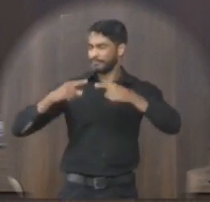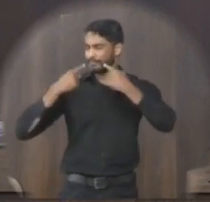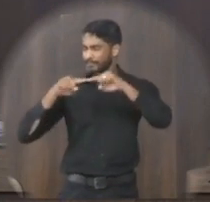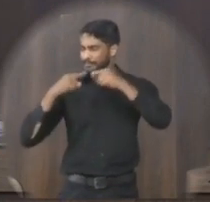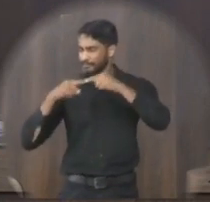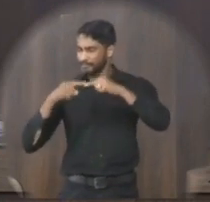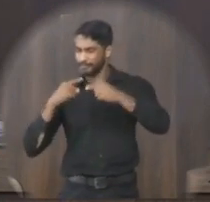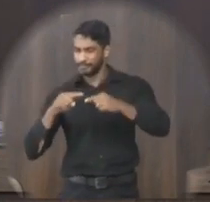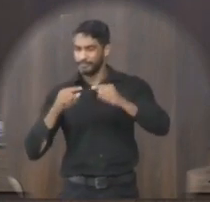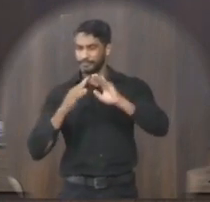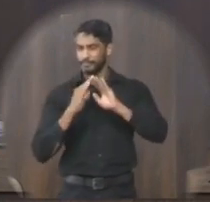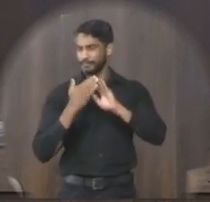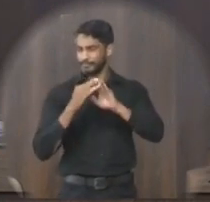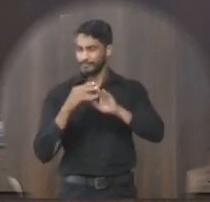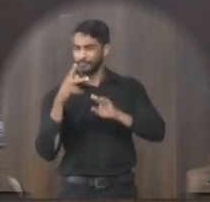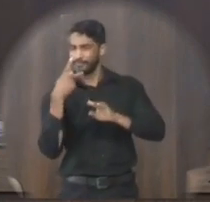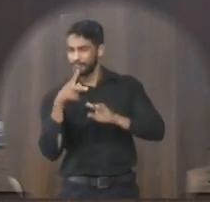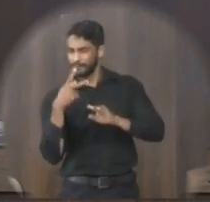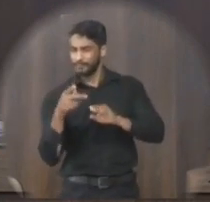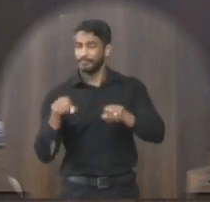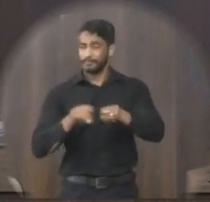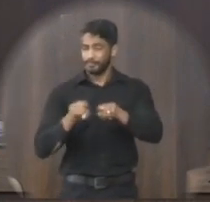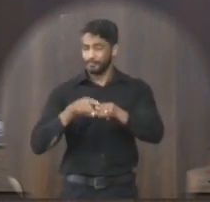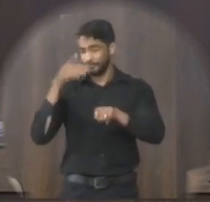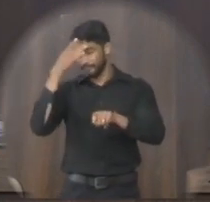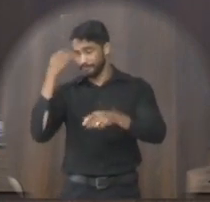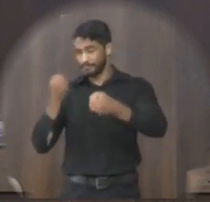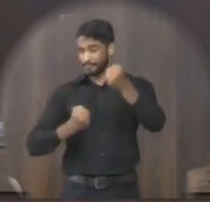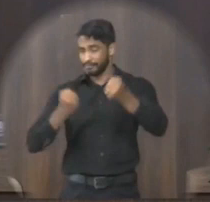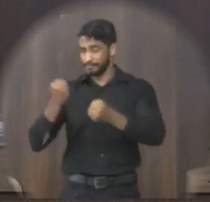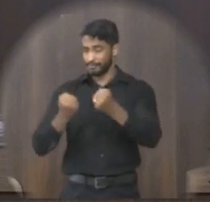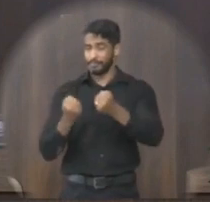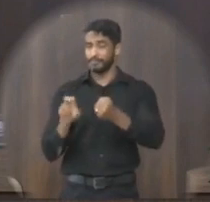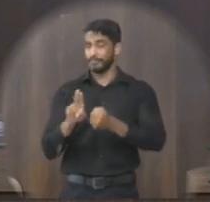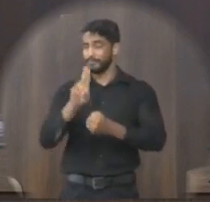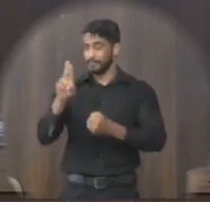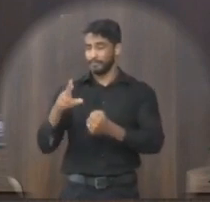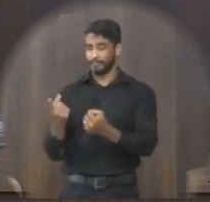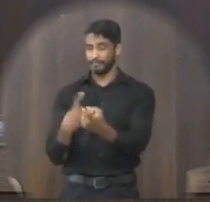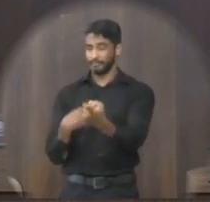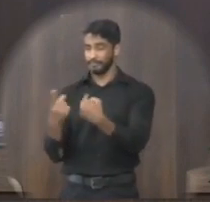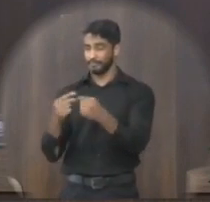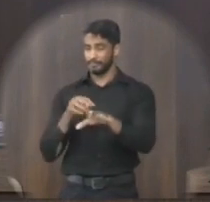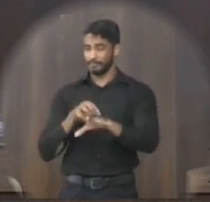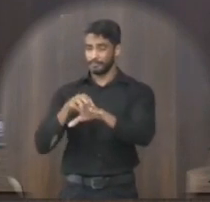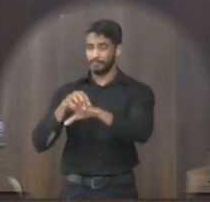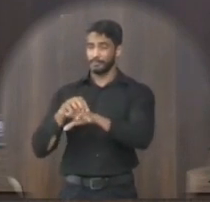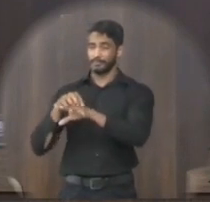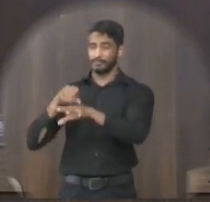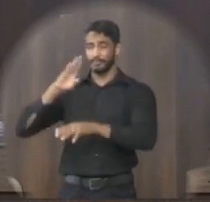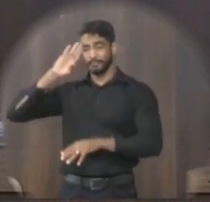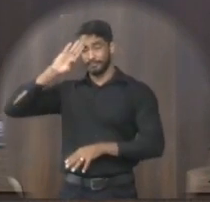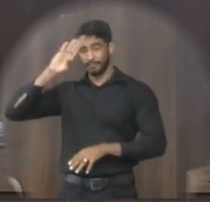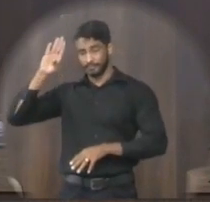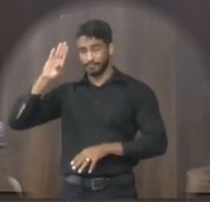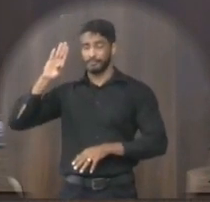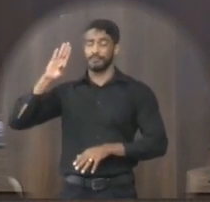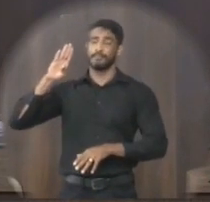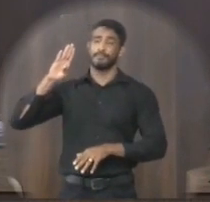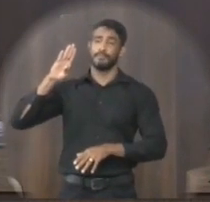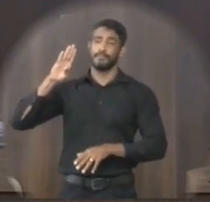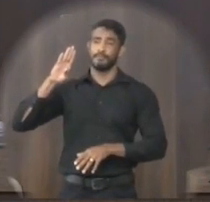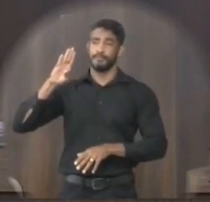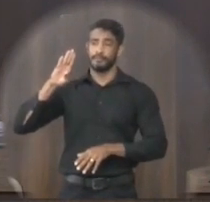recebendo por moradores e condutores de veículos que precisam da estrada para trafegar principalmente por se tratar de uma